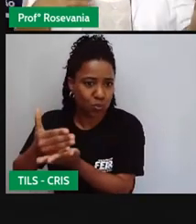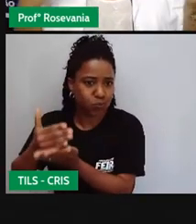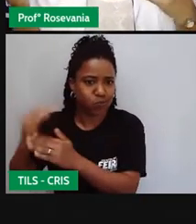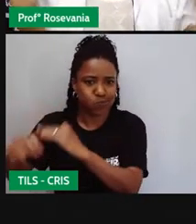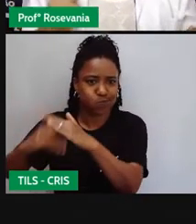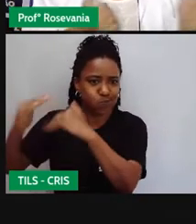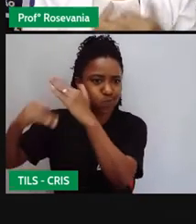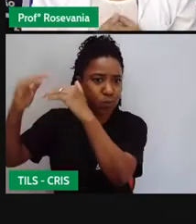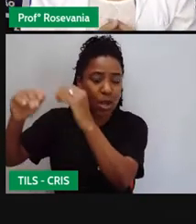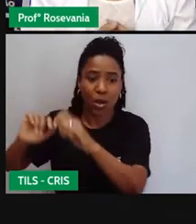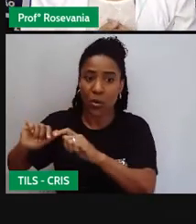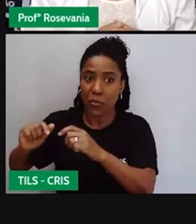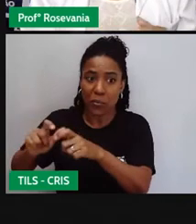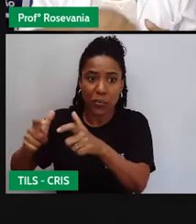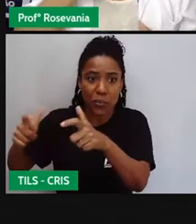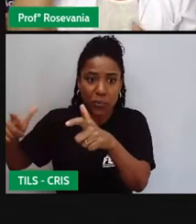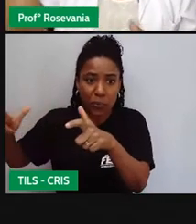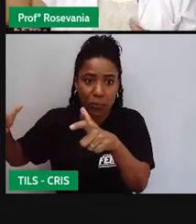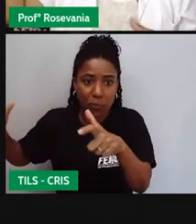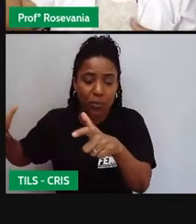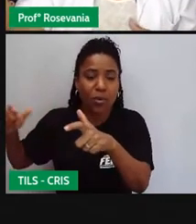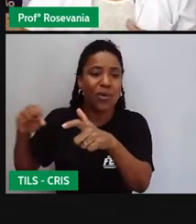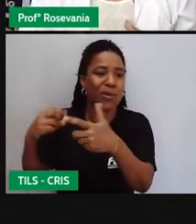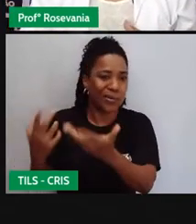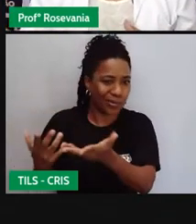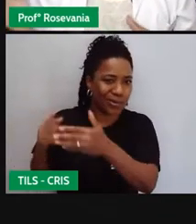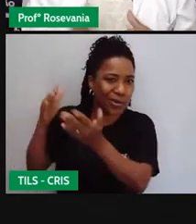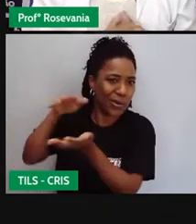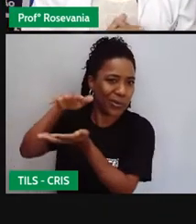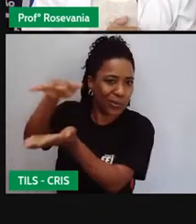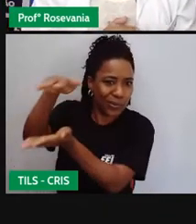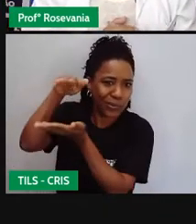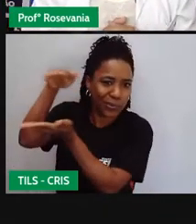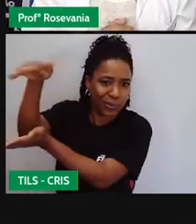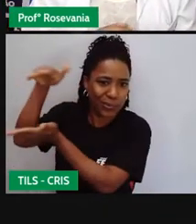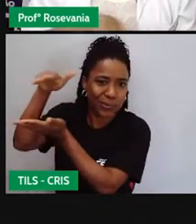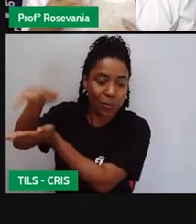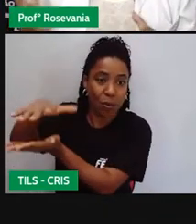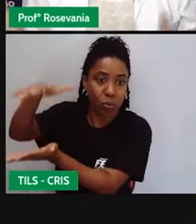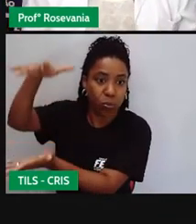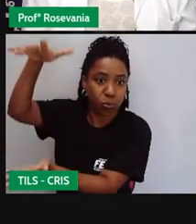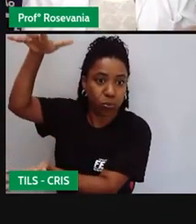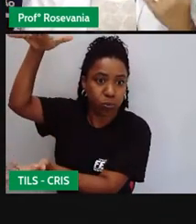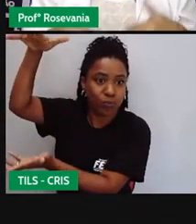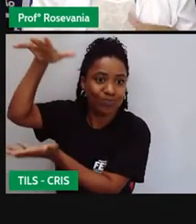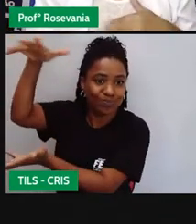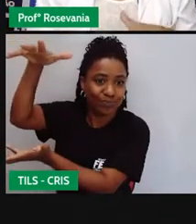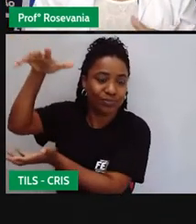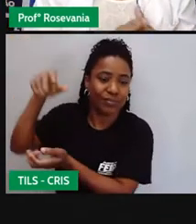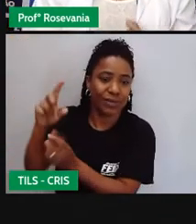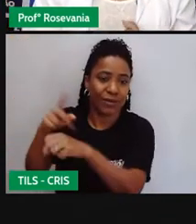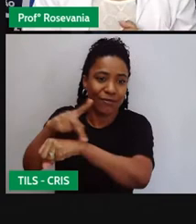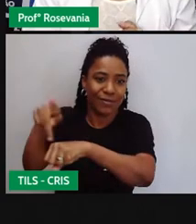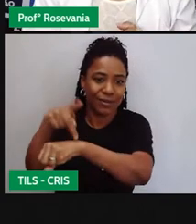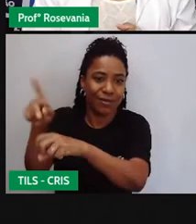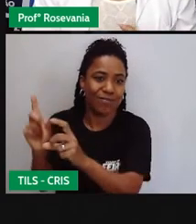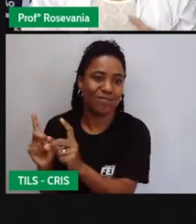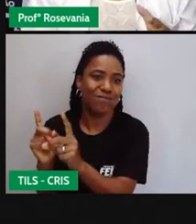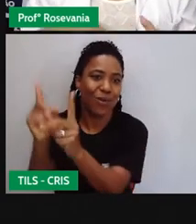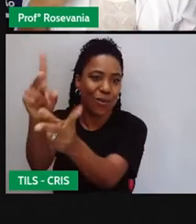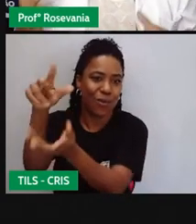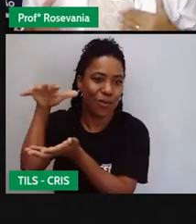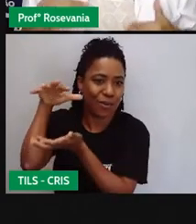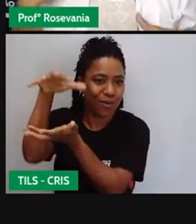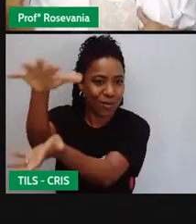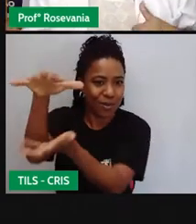de como seja a transação, se eu já tinha direto a minha transação comercial com o exterior, a sobra eu comecei a vender para o mercado